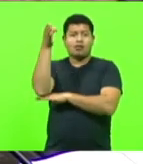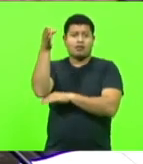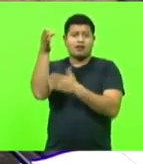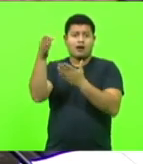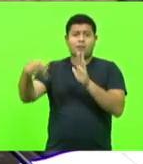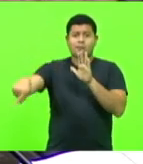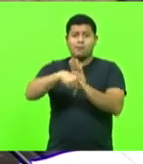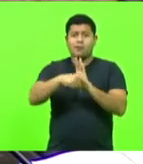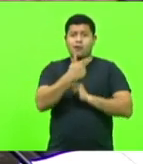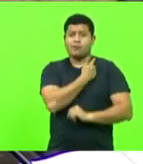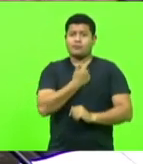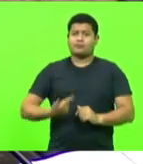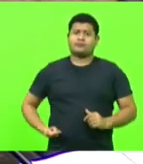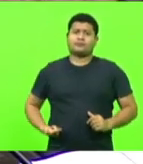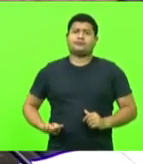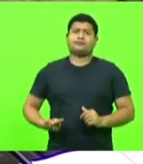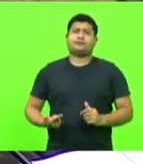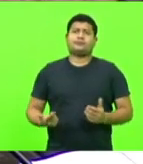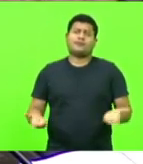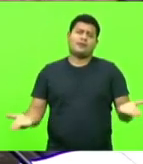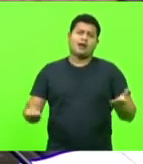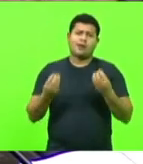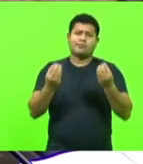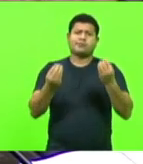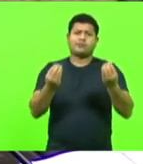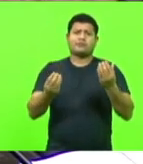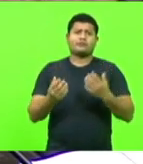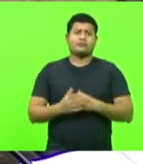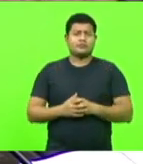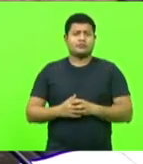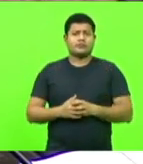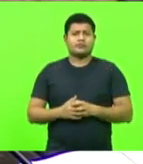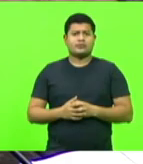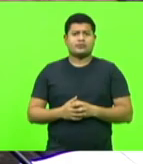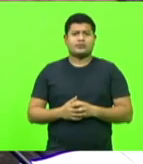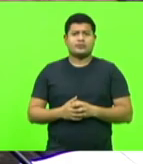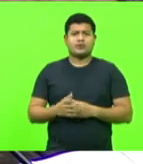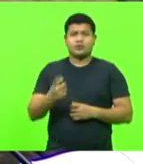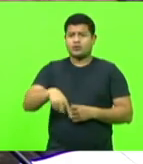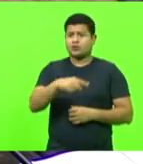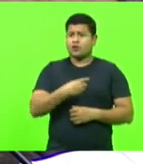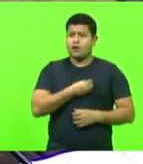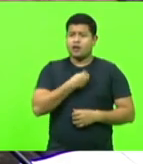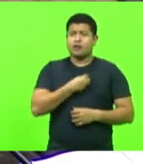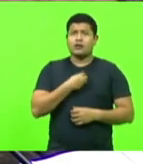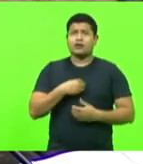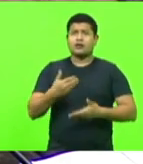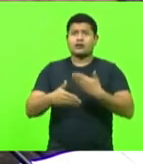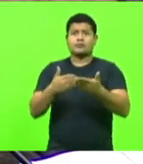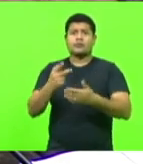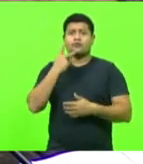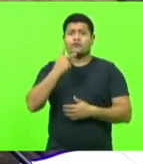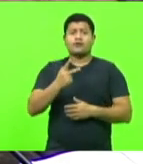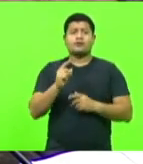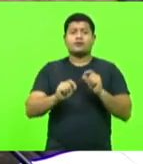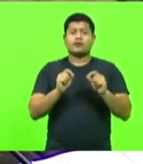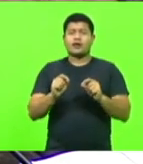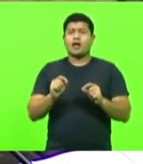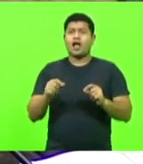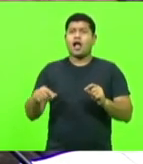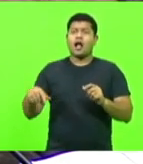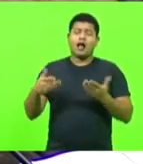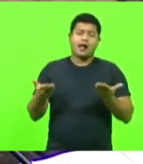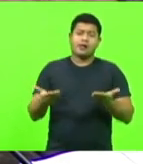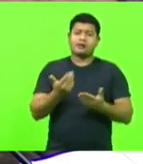Estatal. Gente, por favor, o que é isso? Nós vivemos, depois dizem, em um Estado, em um